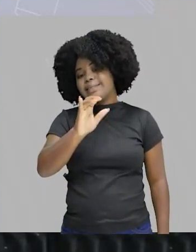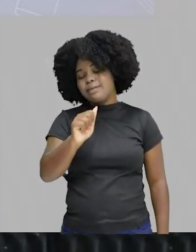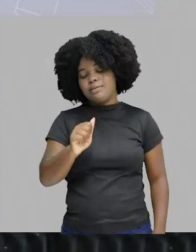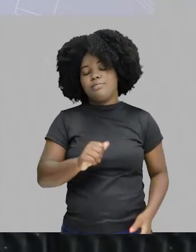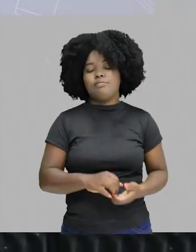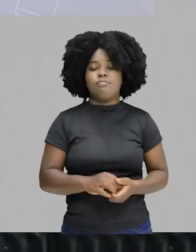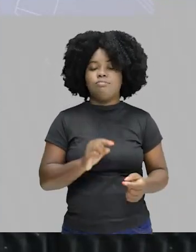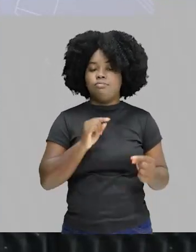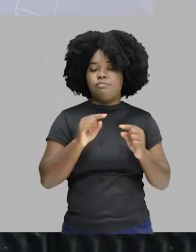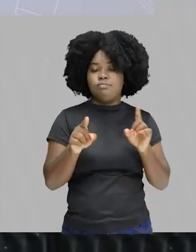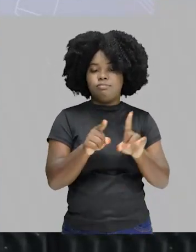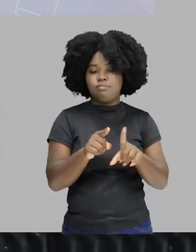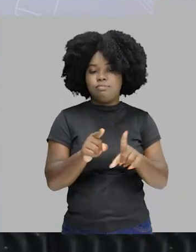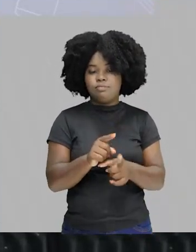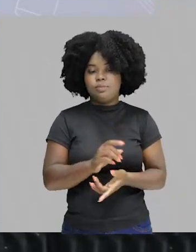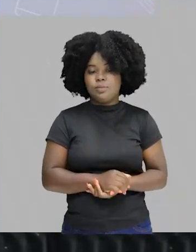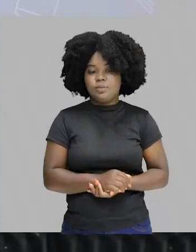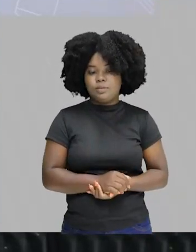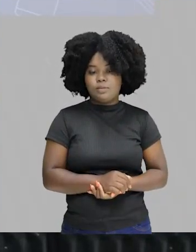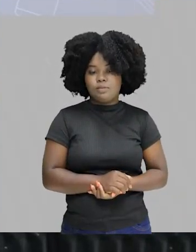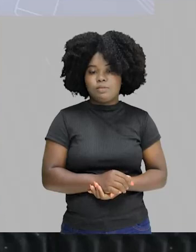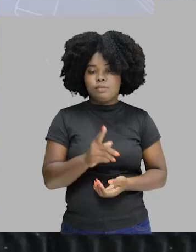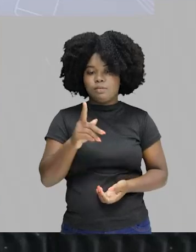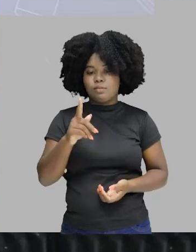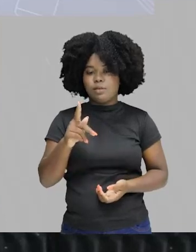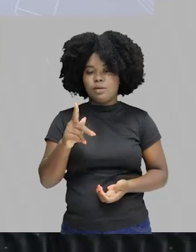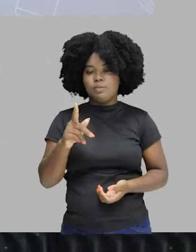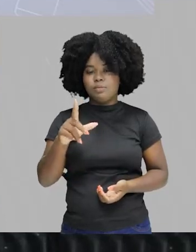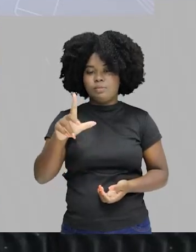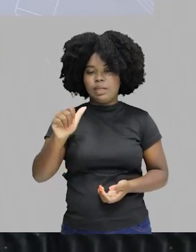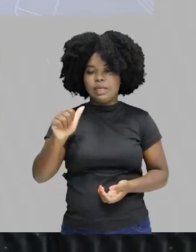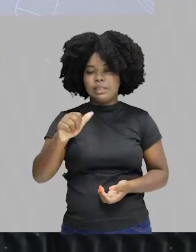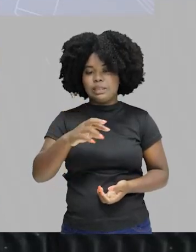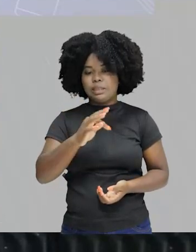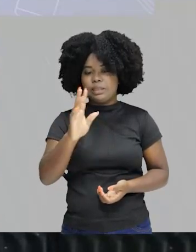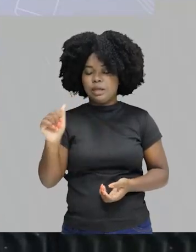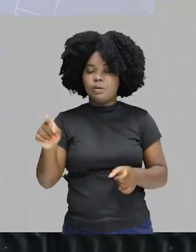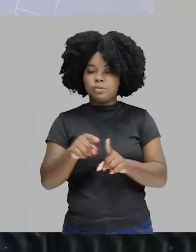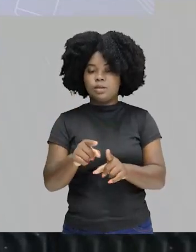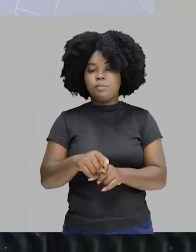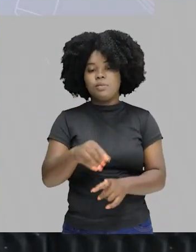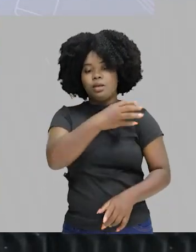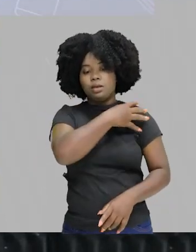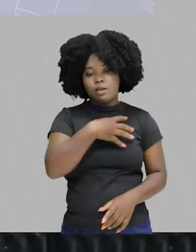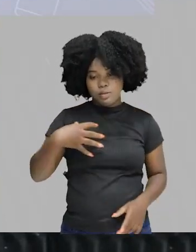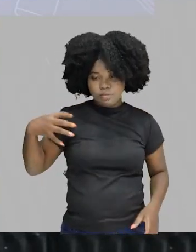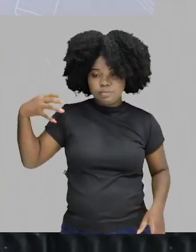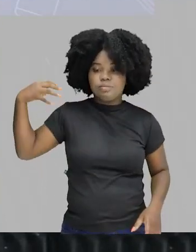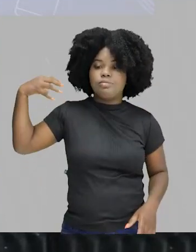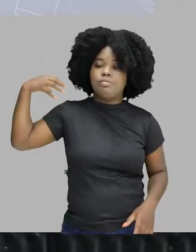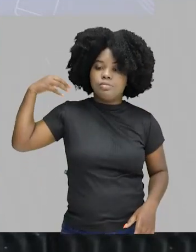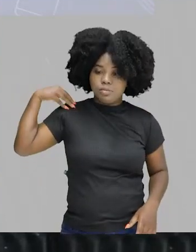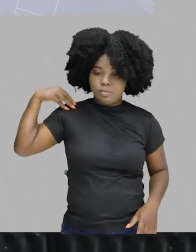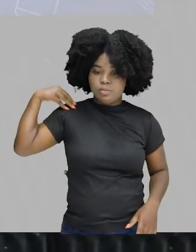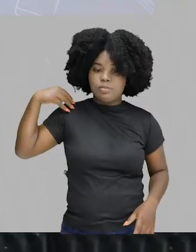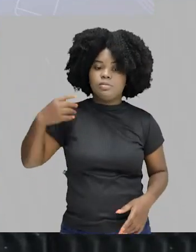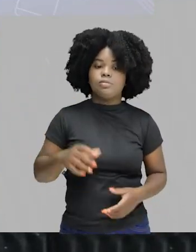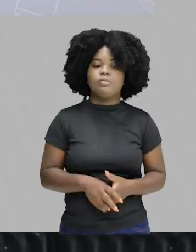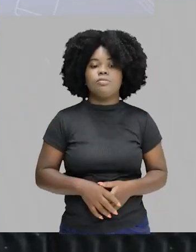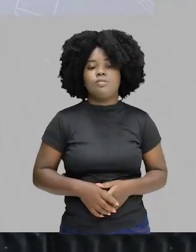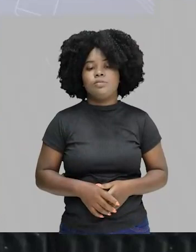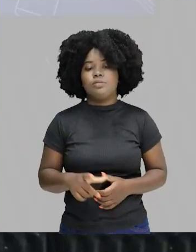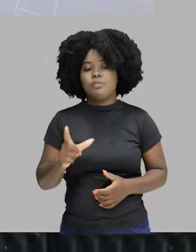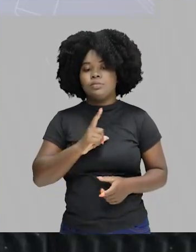bem isso aqui. Se você pegar autores como Platão, o próprio Aristóteles, que está bem aqui embaixo, eles vão falar dessa degeneração dos